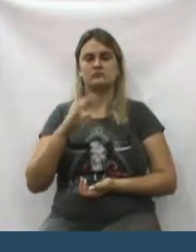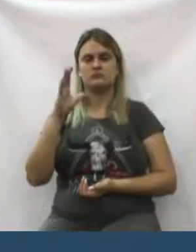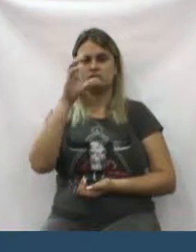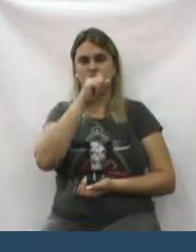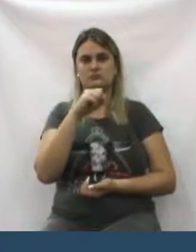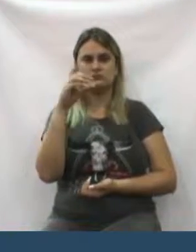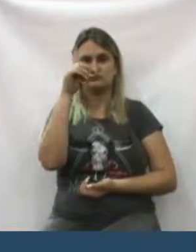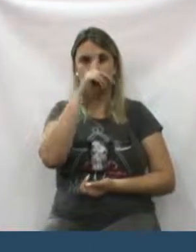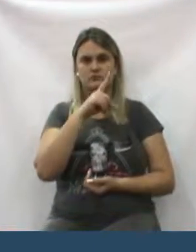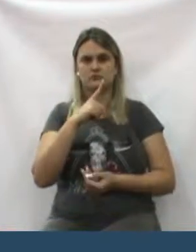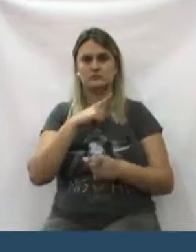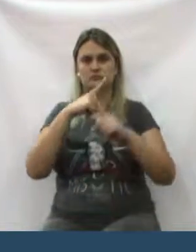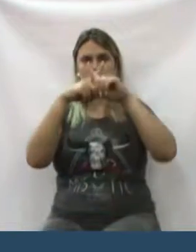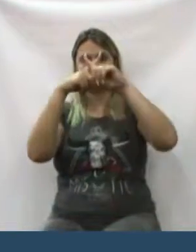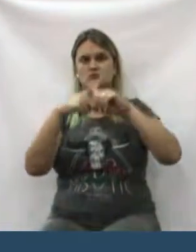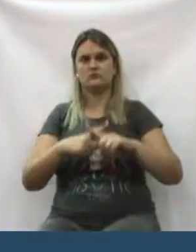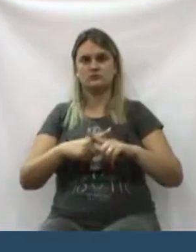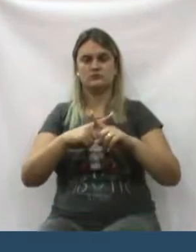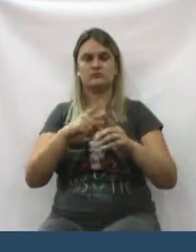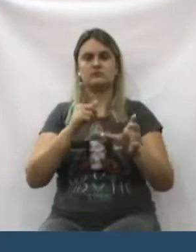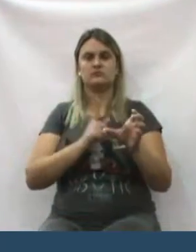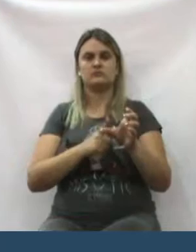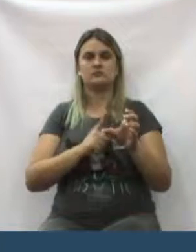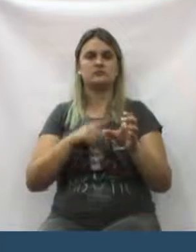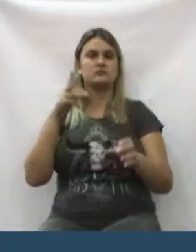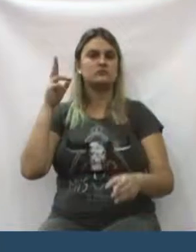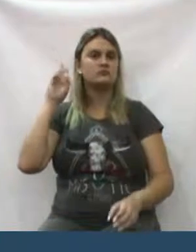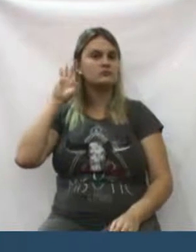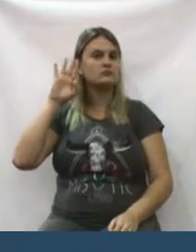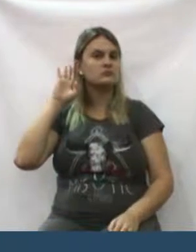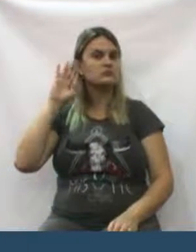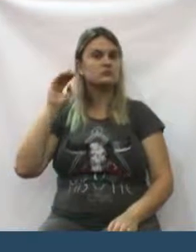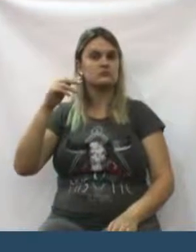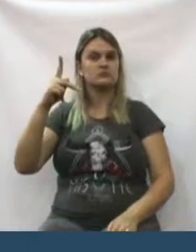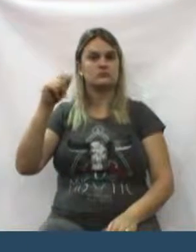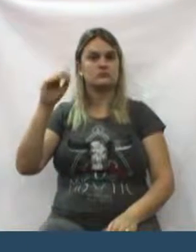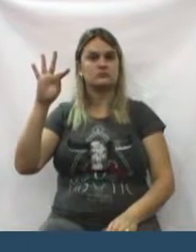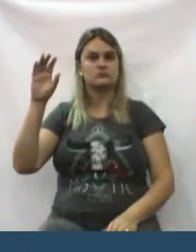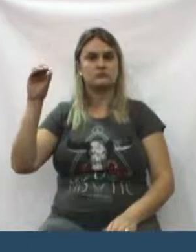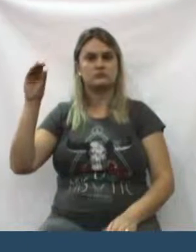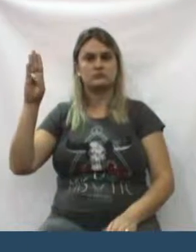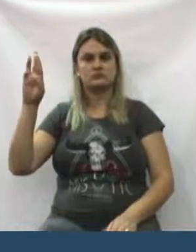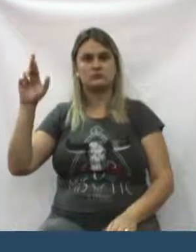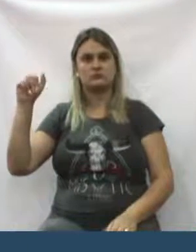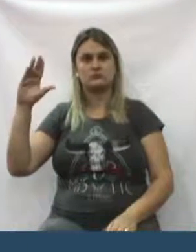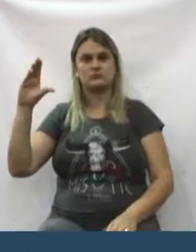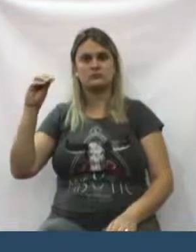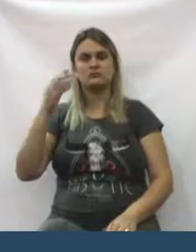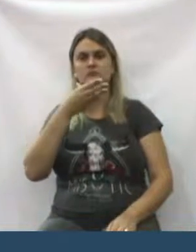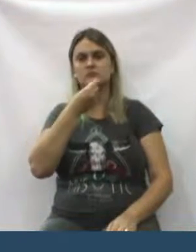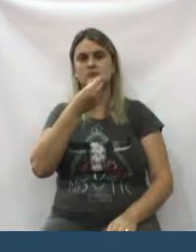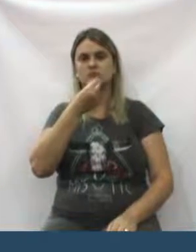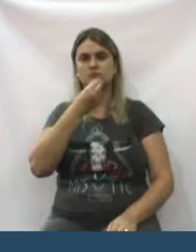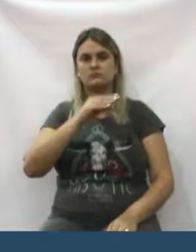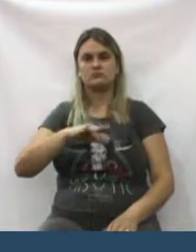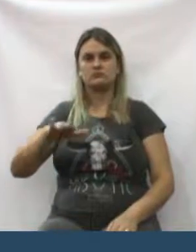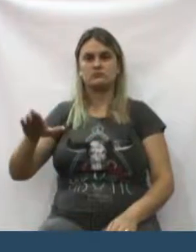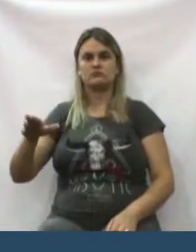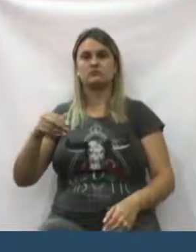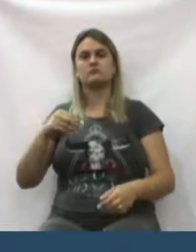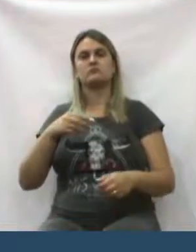esse final de semana disputando empato branco, e lembro que o pessoal, os meninos andaram percorrendo, inclusive,